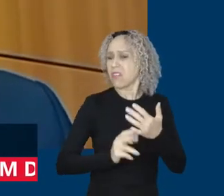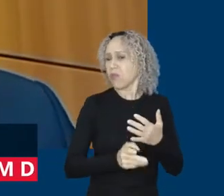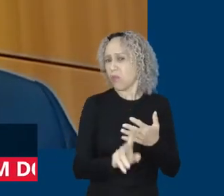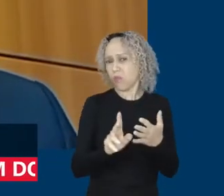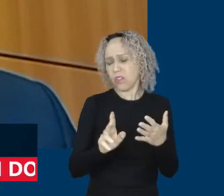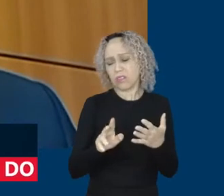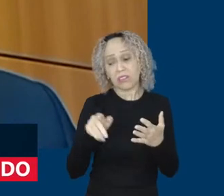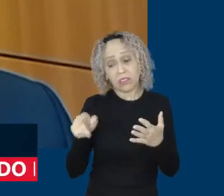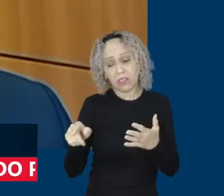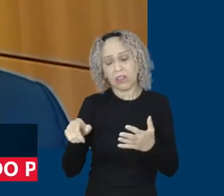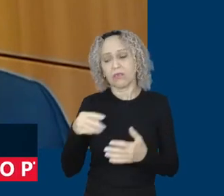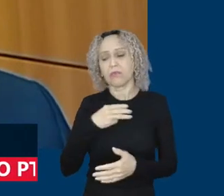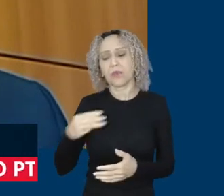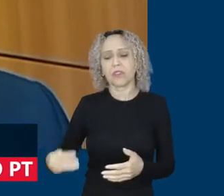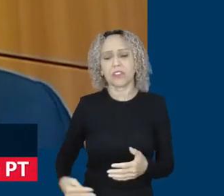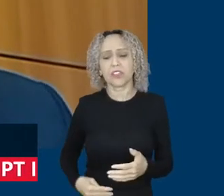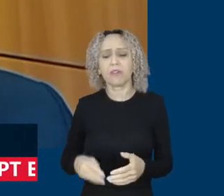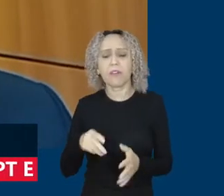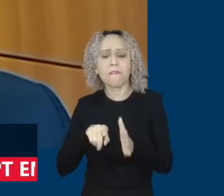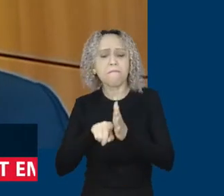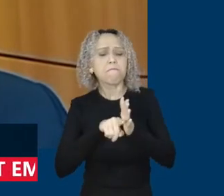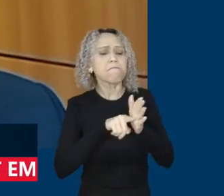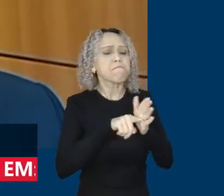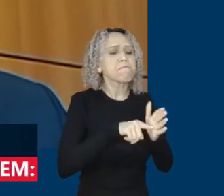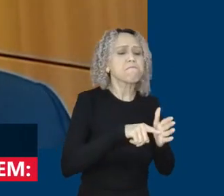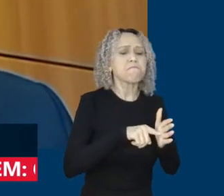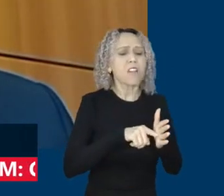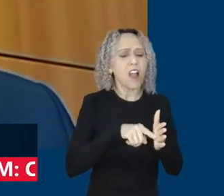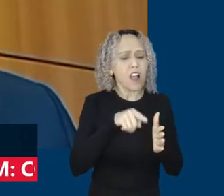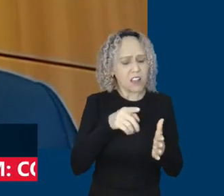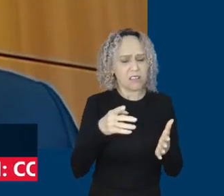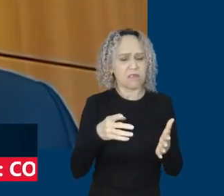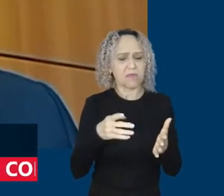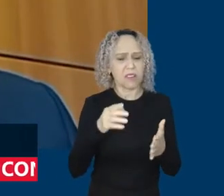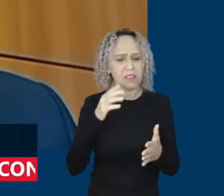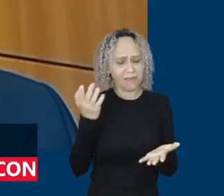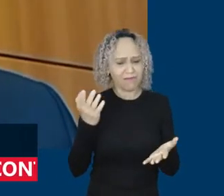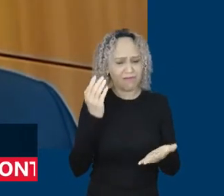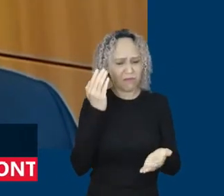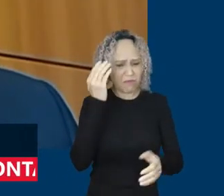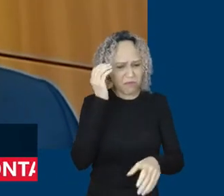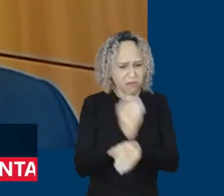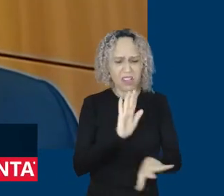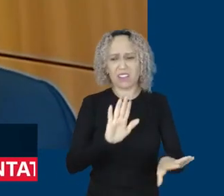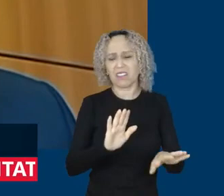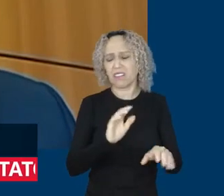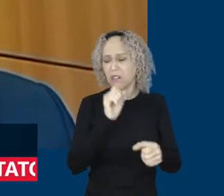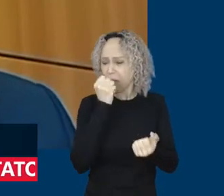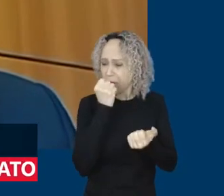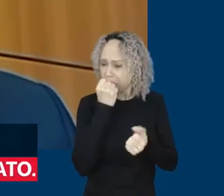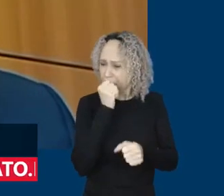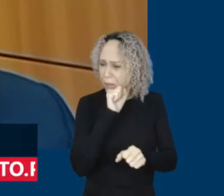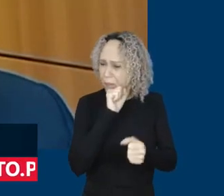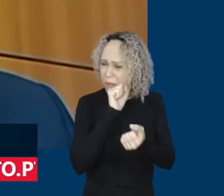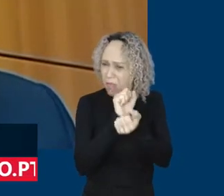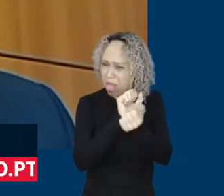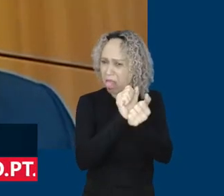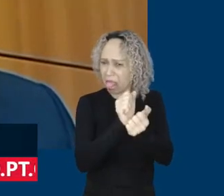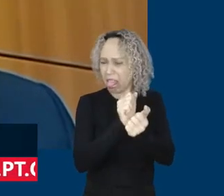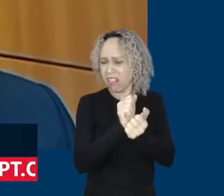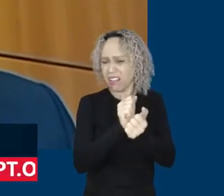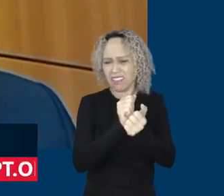por vir e que estão acontecendo. Sentar à mesa os trabalhadores, também, que representam essas